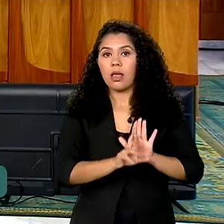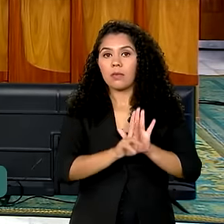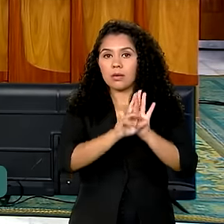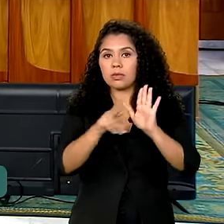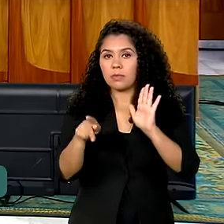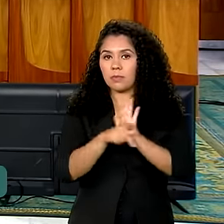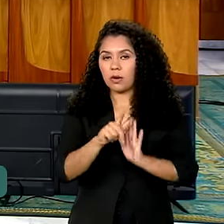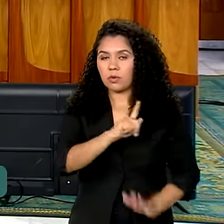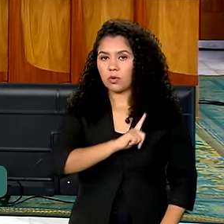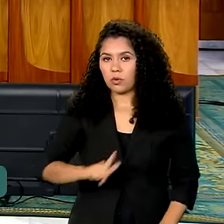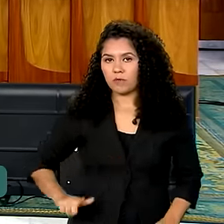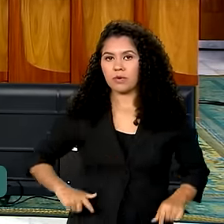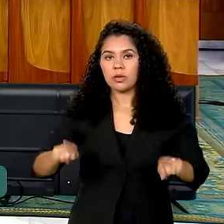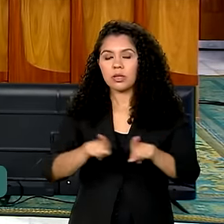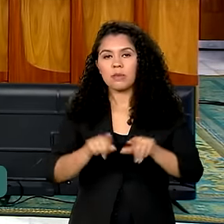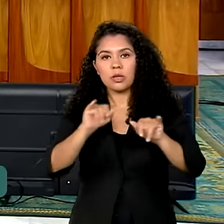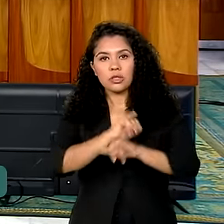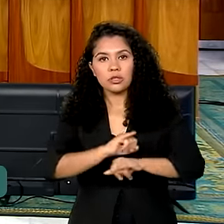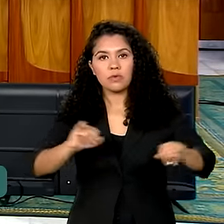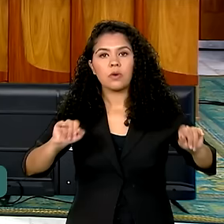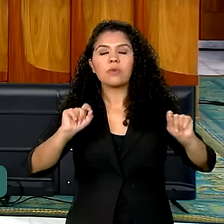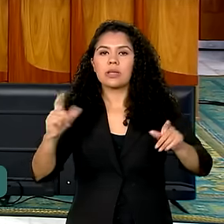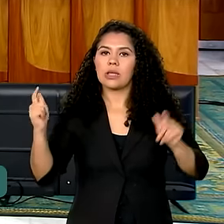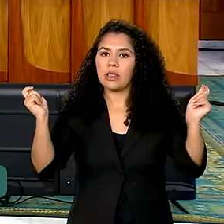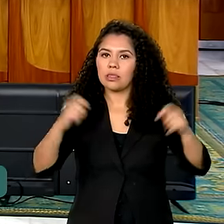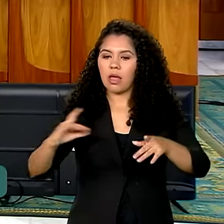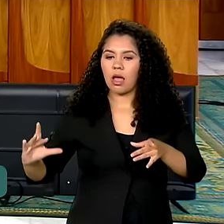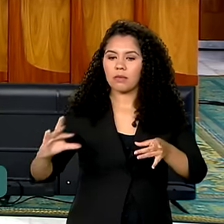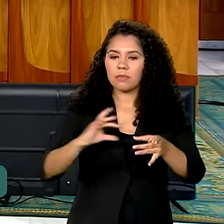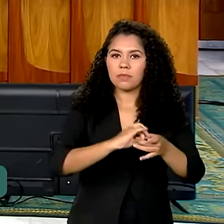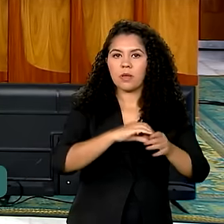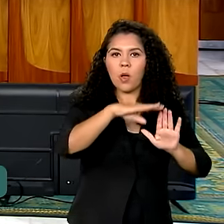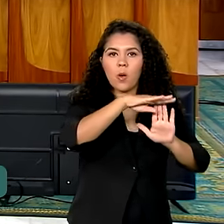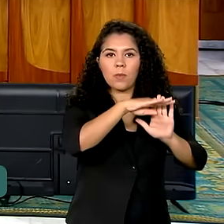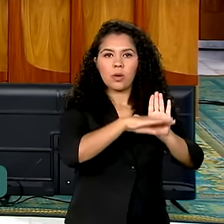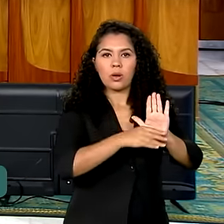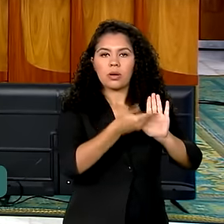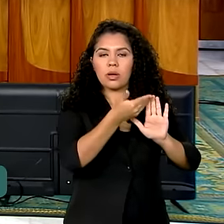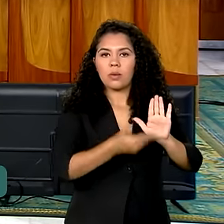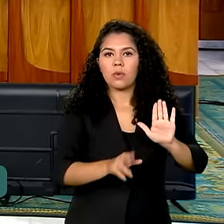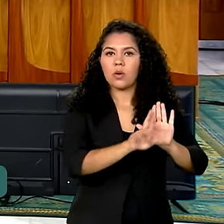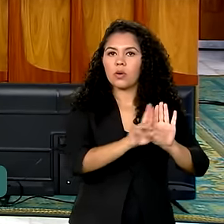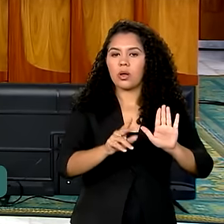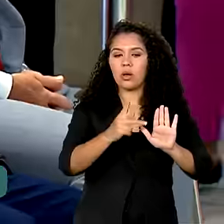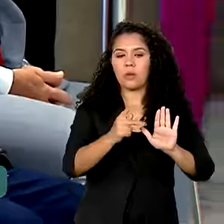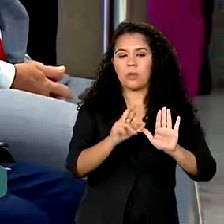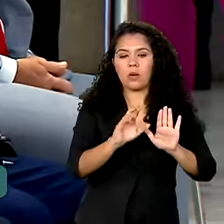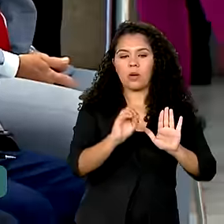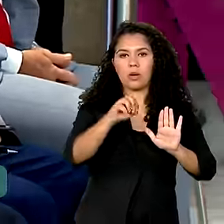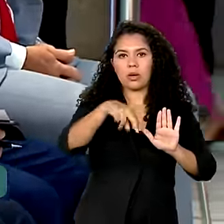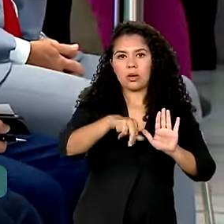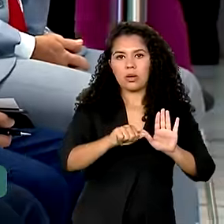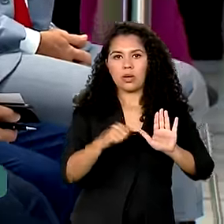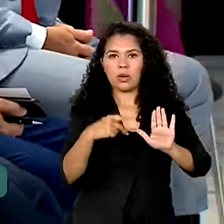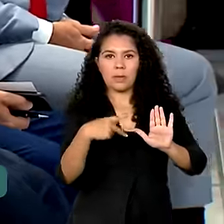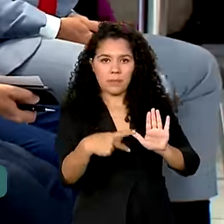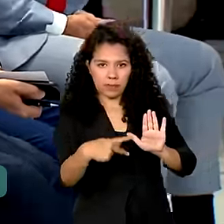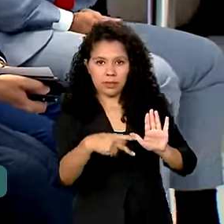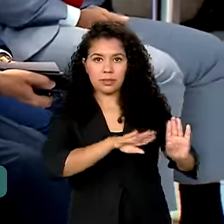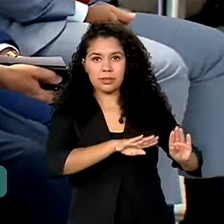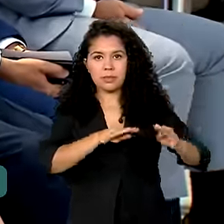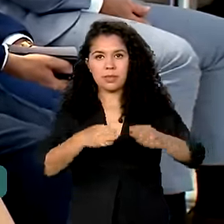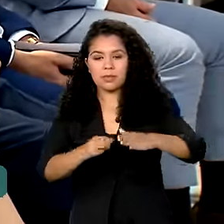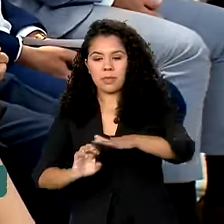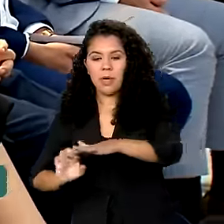crédito vão poder operar dentro do PRONAMP, o Programa Nacional de Apoio às Microempresas e Empresas de Pequeno Porte.